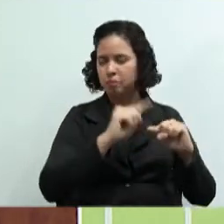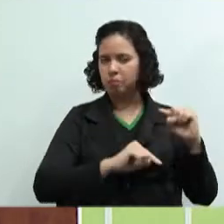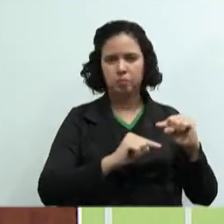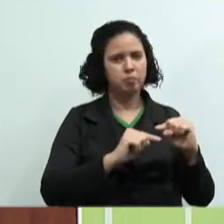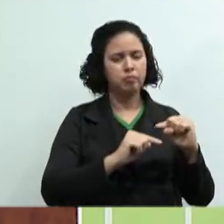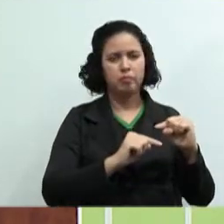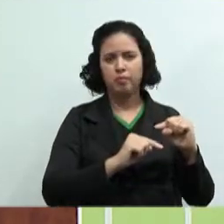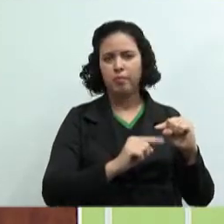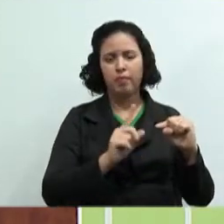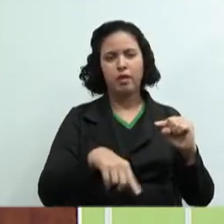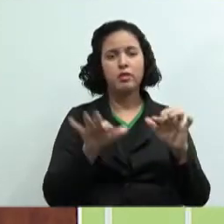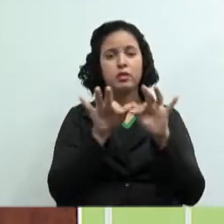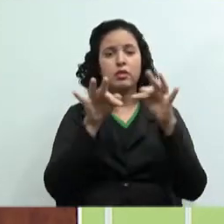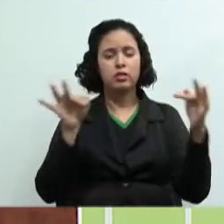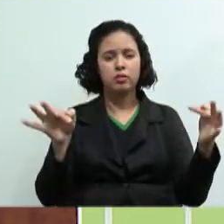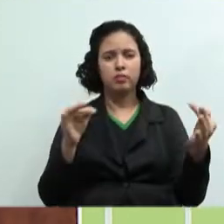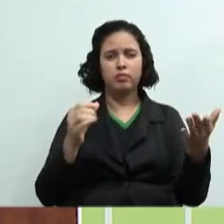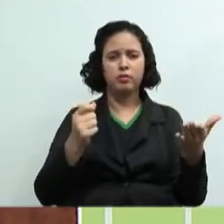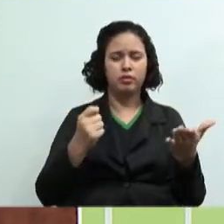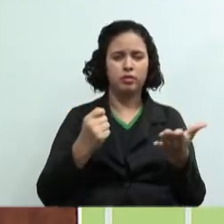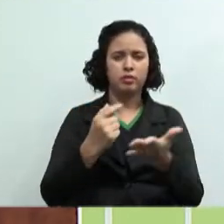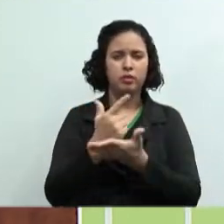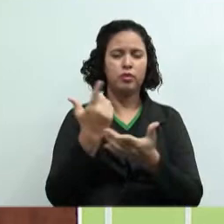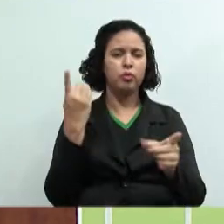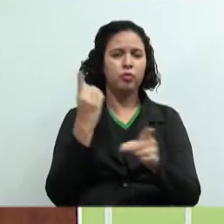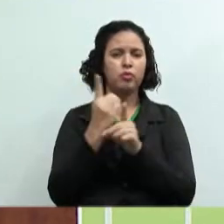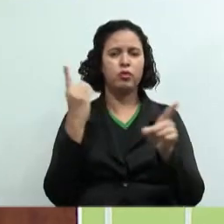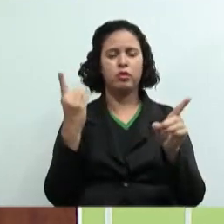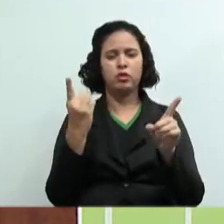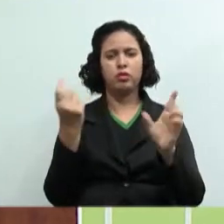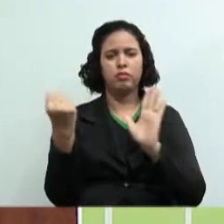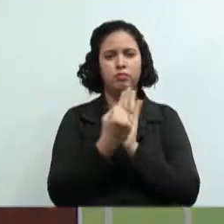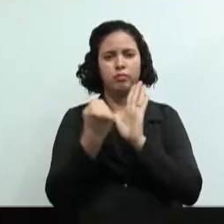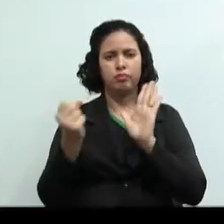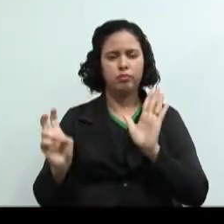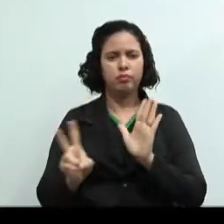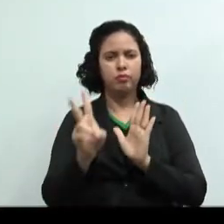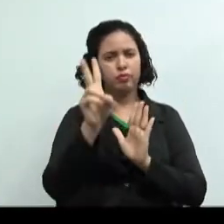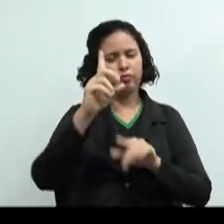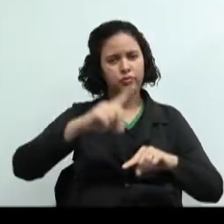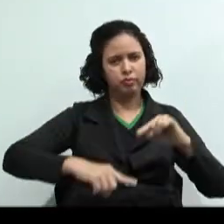dos produtos que eram comercializados naquela época. Vamos continuar nos slides.